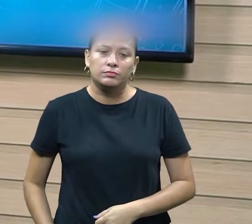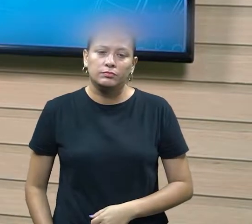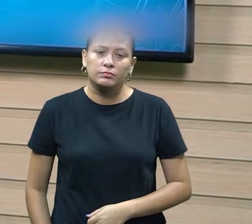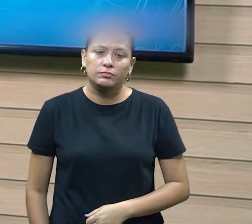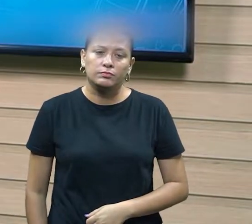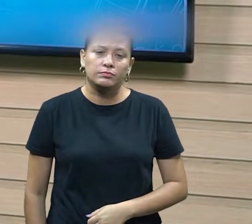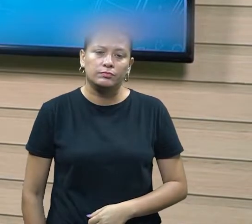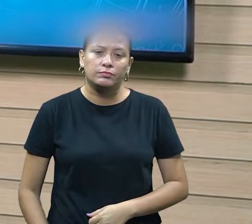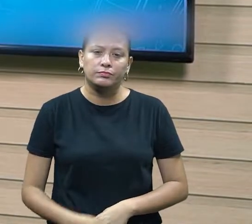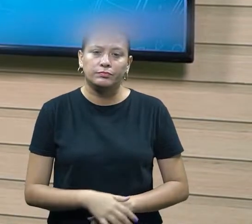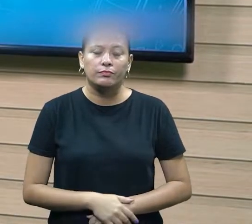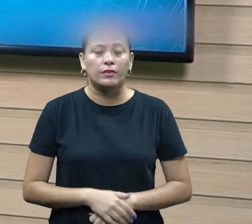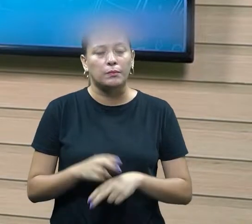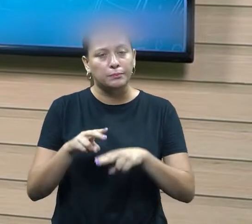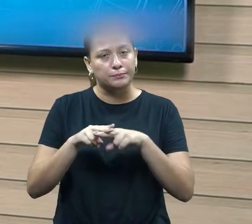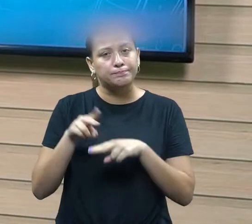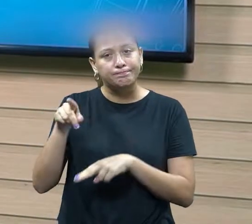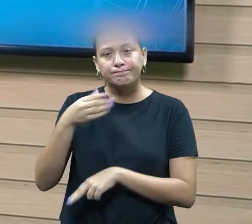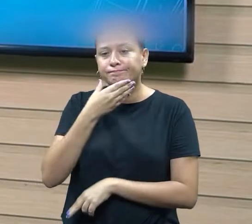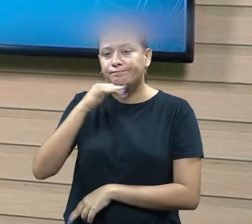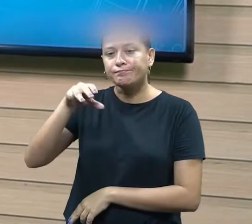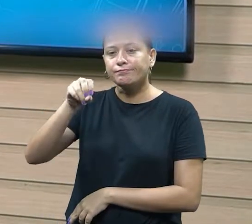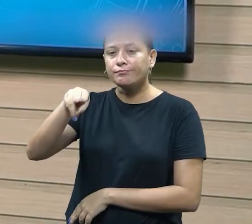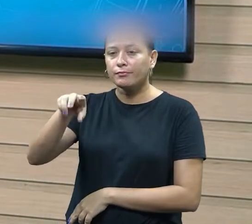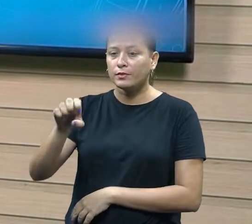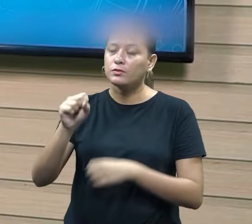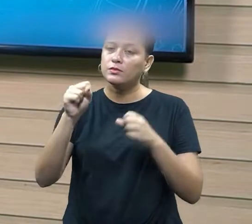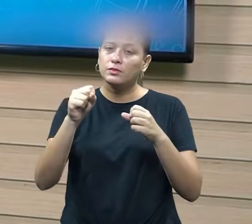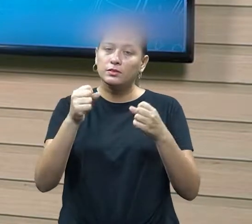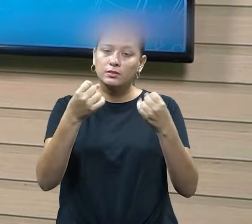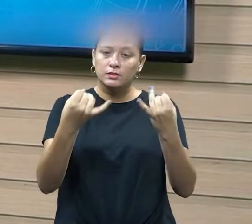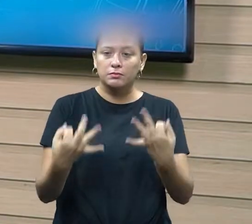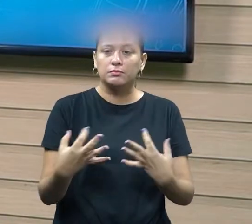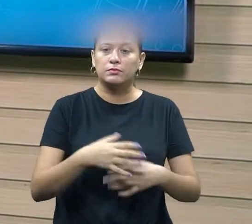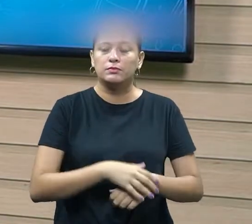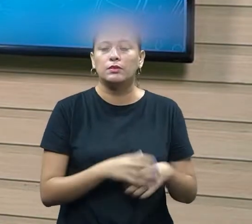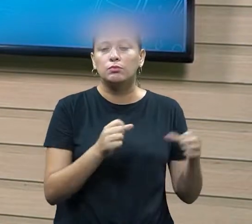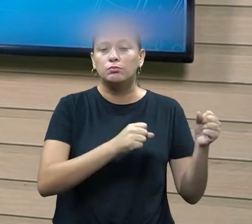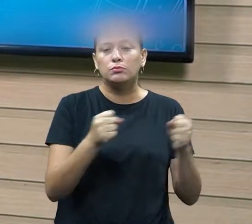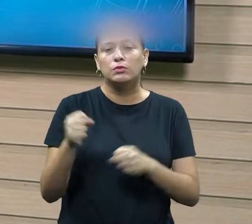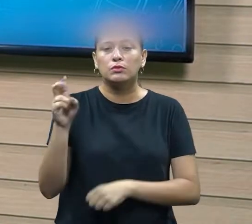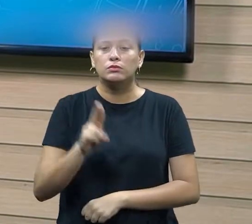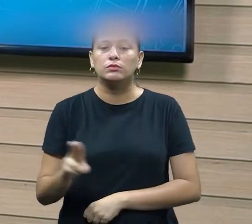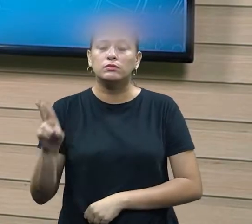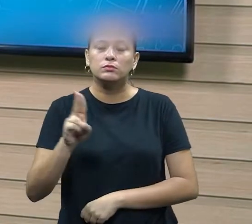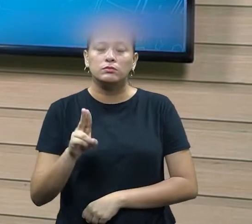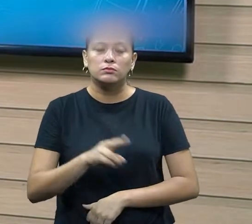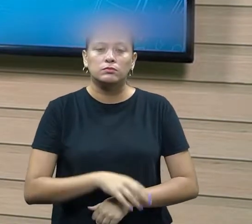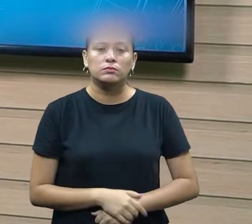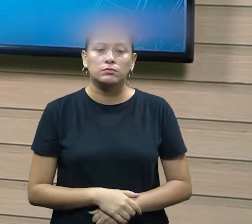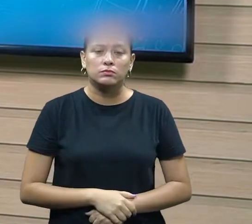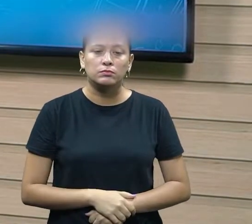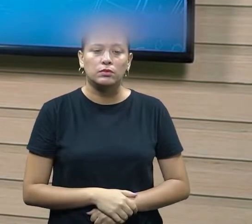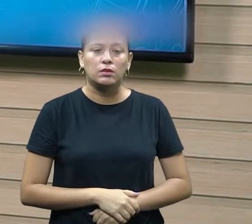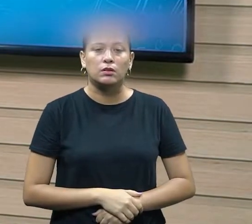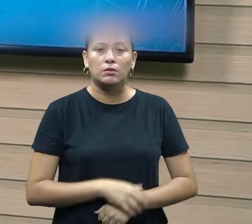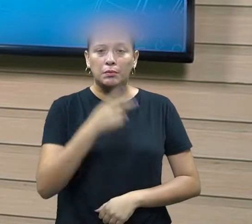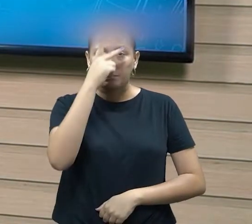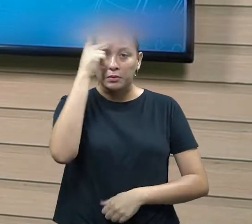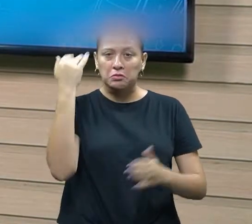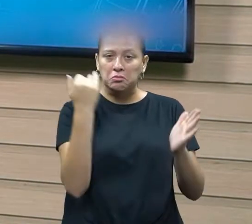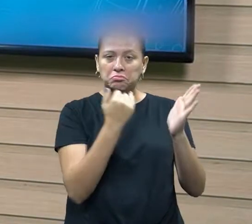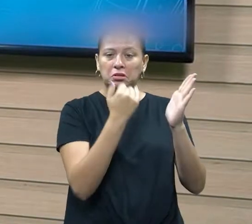observar por isso que o Jones disse que o poder é um instrumento utilizado para que a